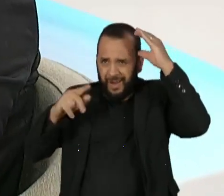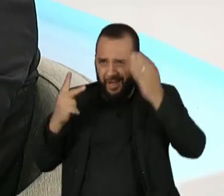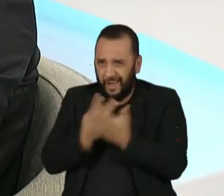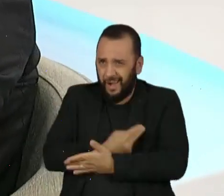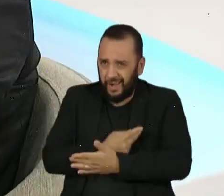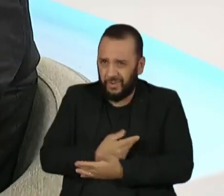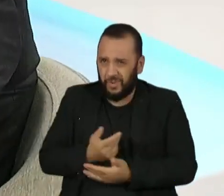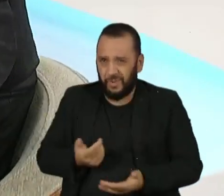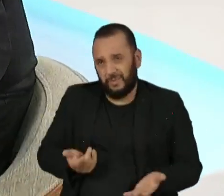levou a um resultado desse. E aí